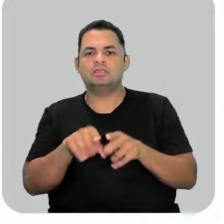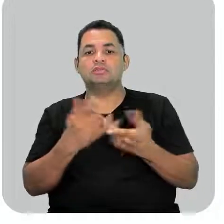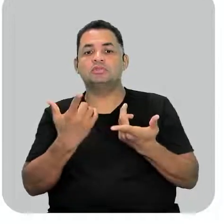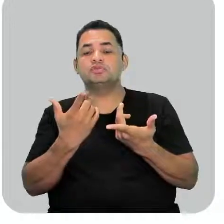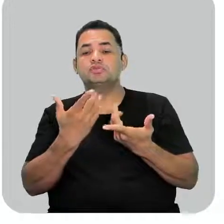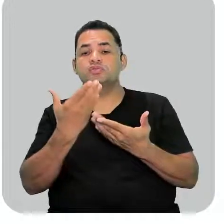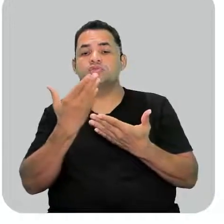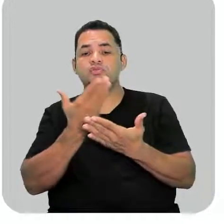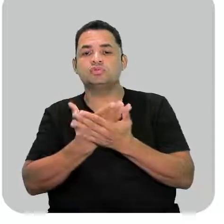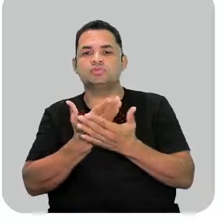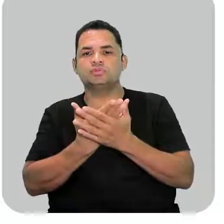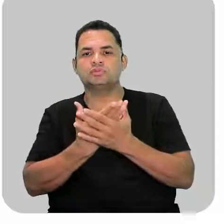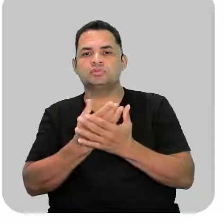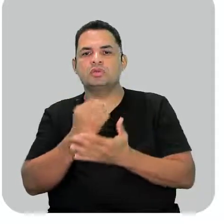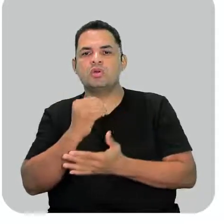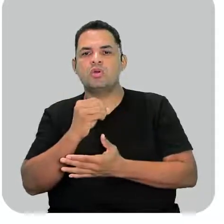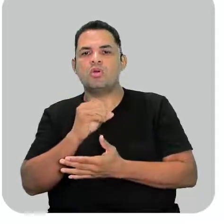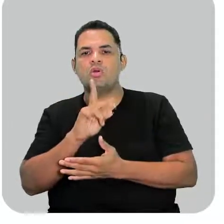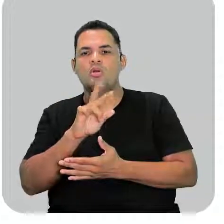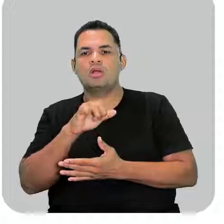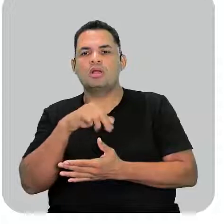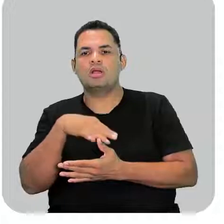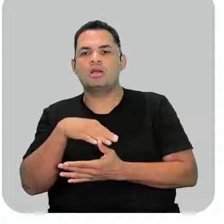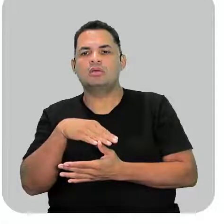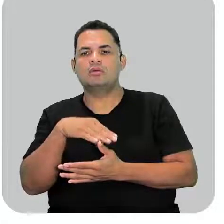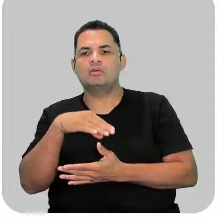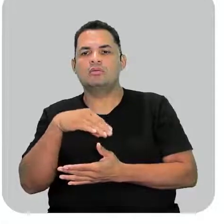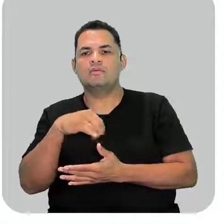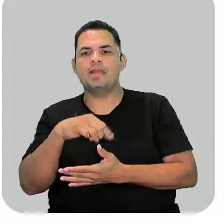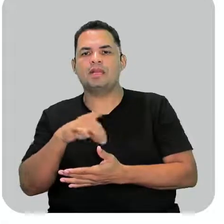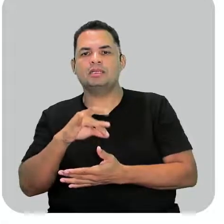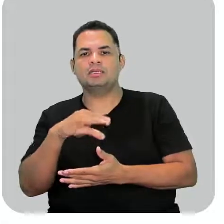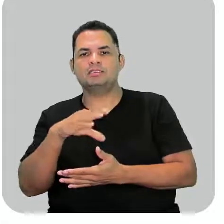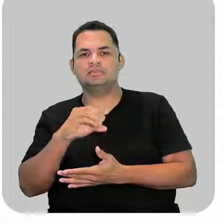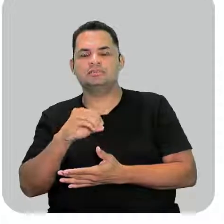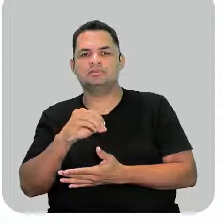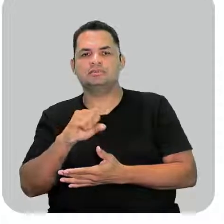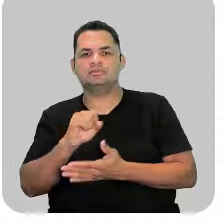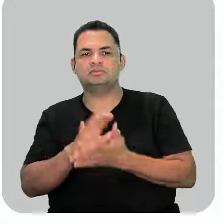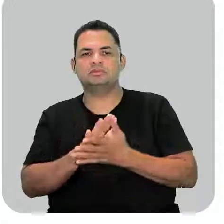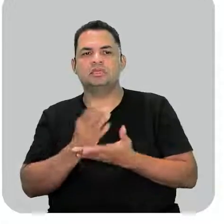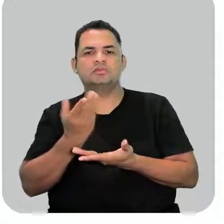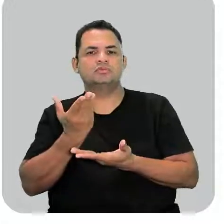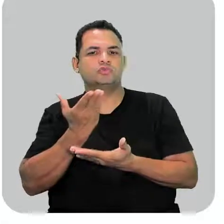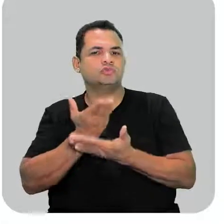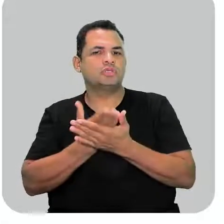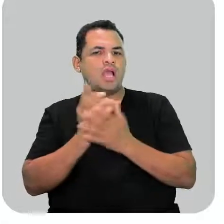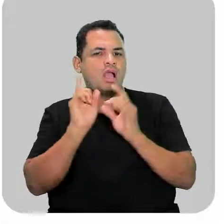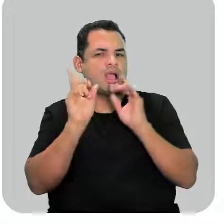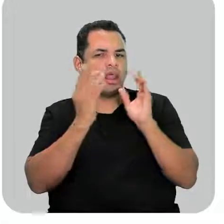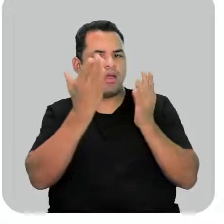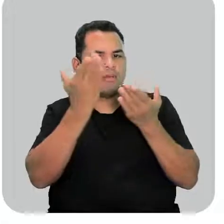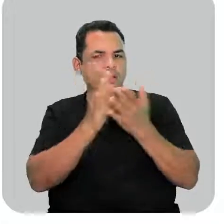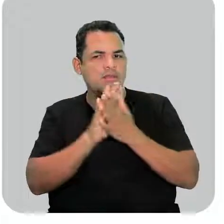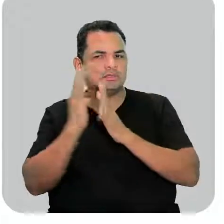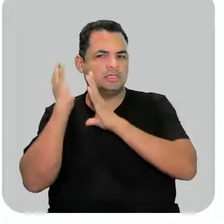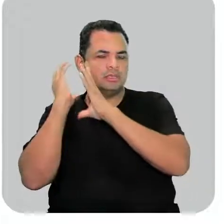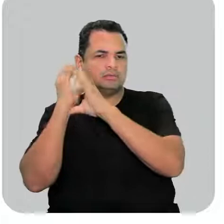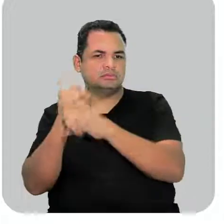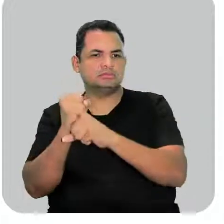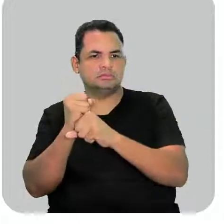os órganos magnésio. Então vamos fazer um por um da nossa revisão.